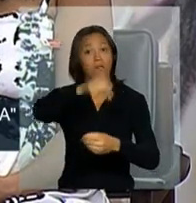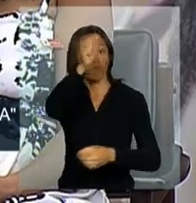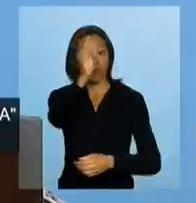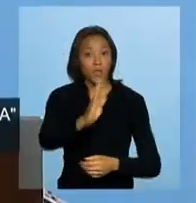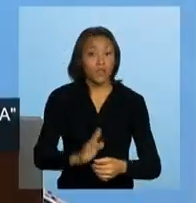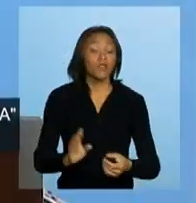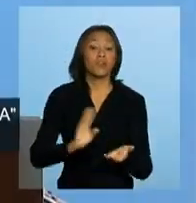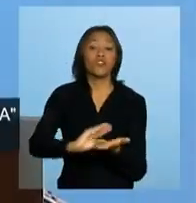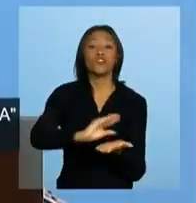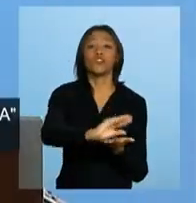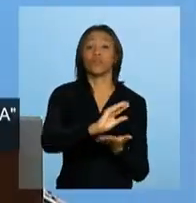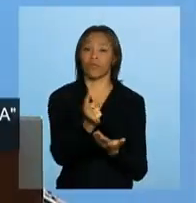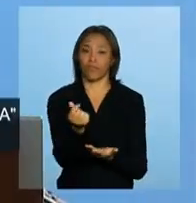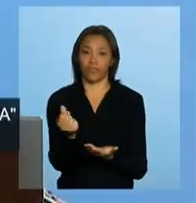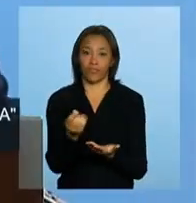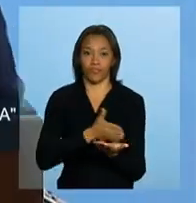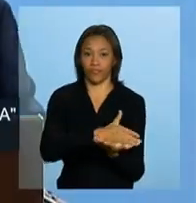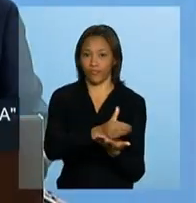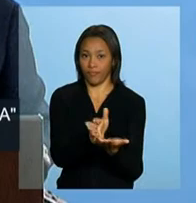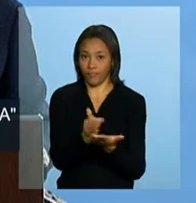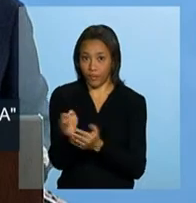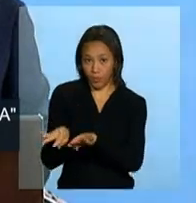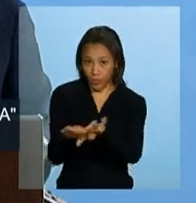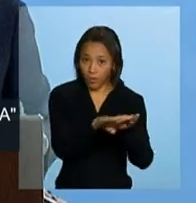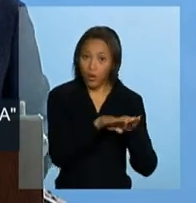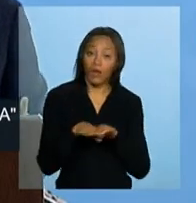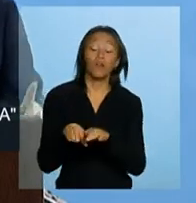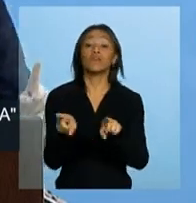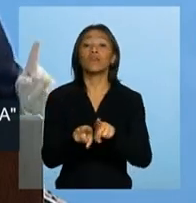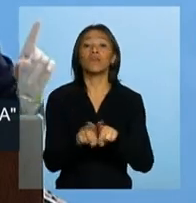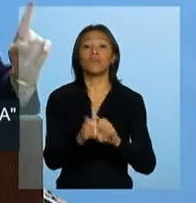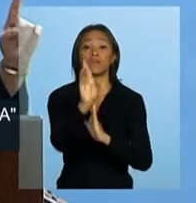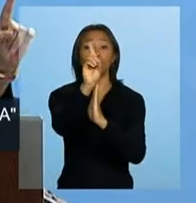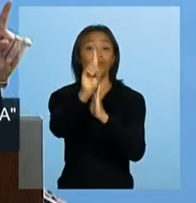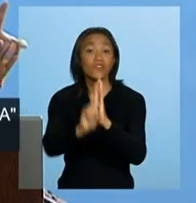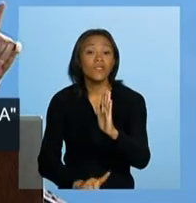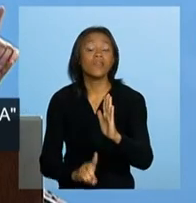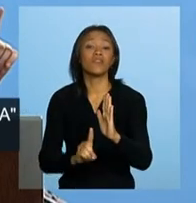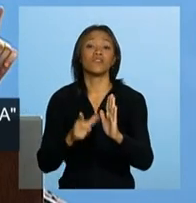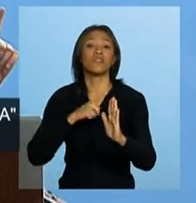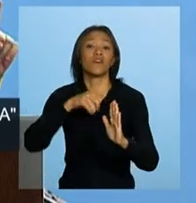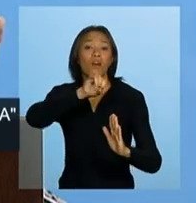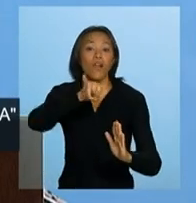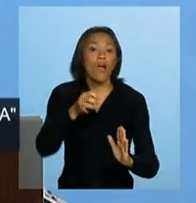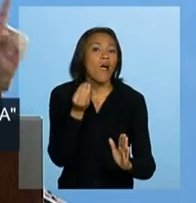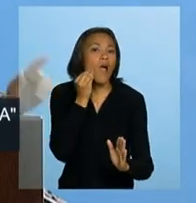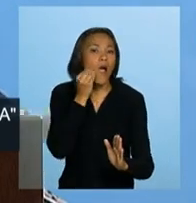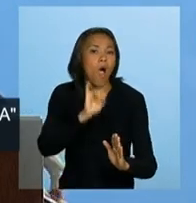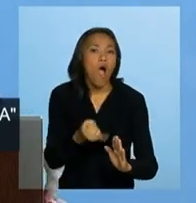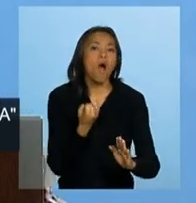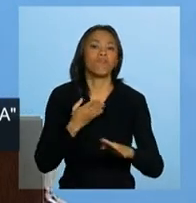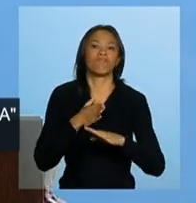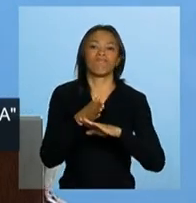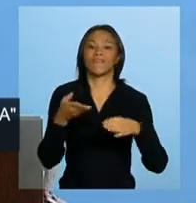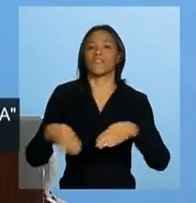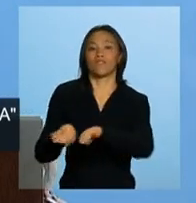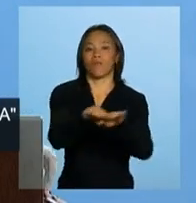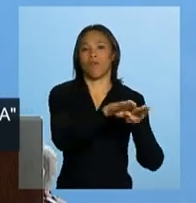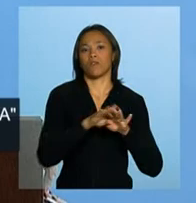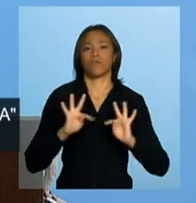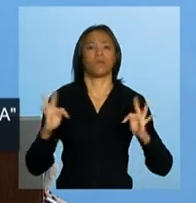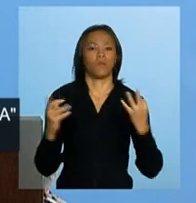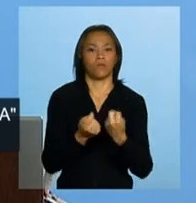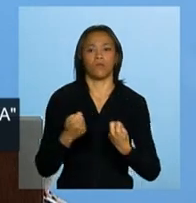distribuição de renda, na questão do direito de oportunidades iguais para todos os